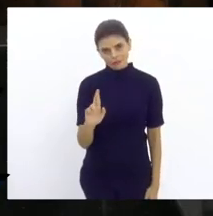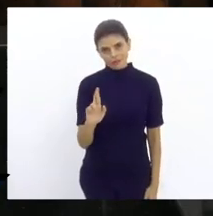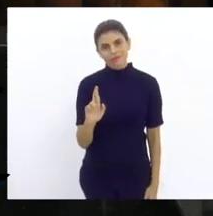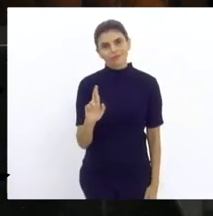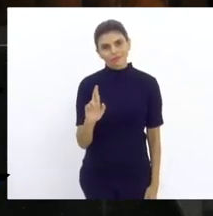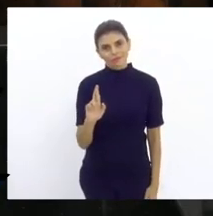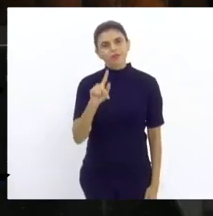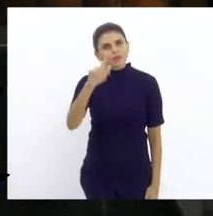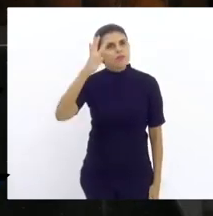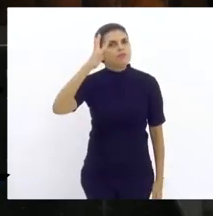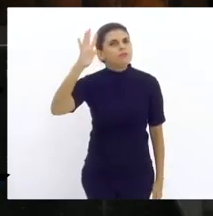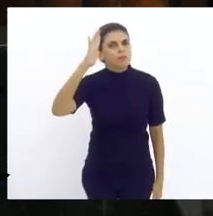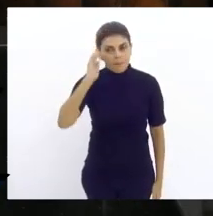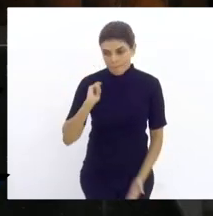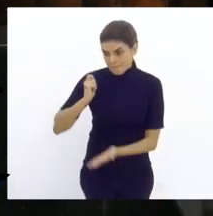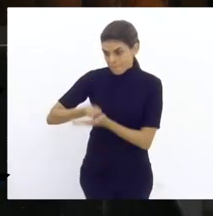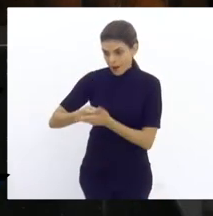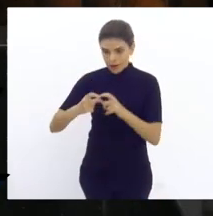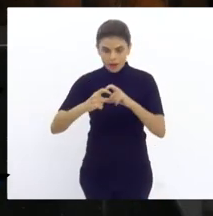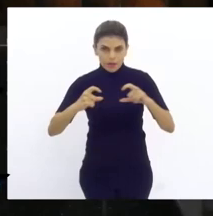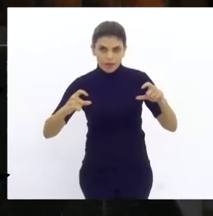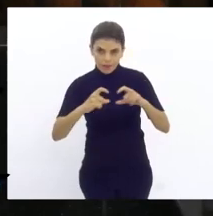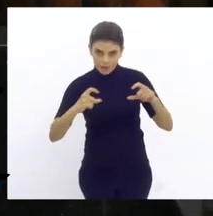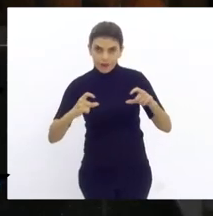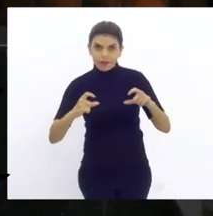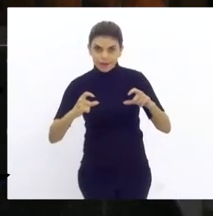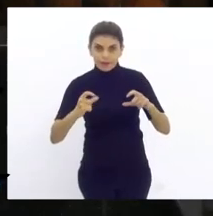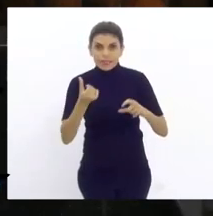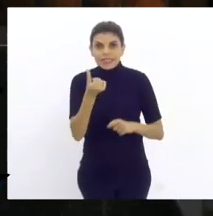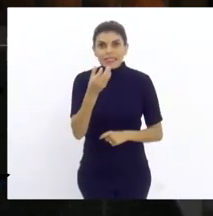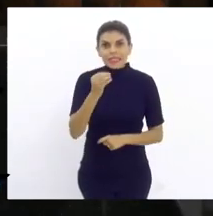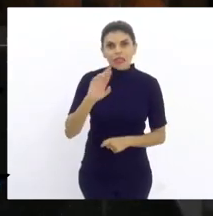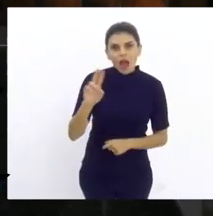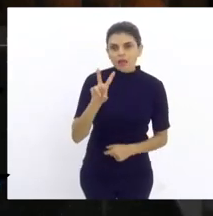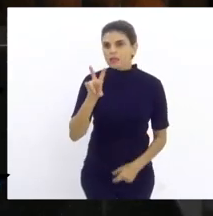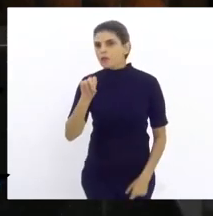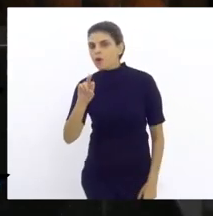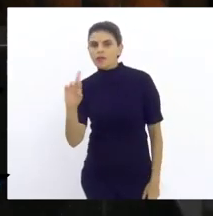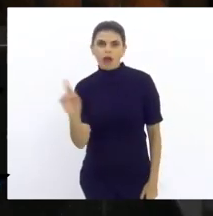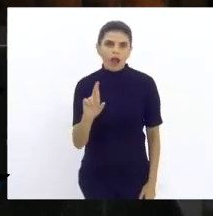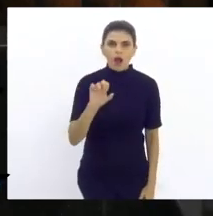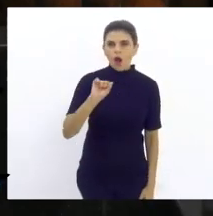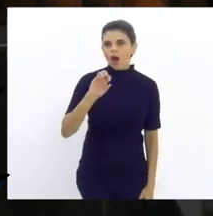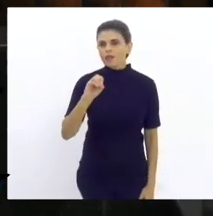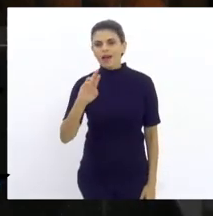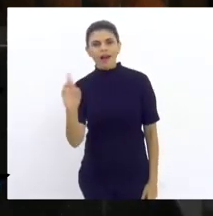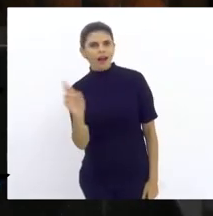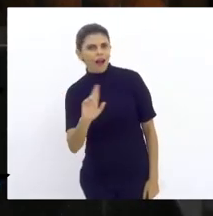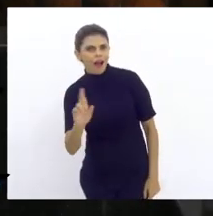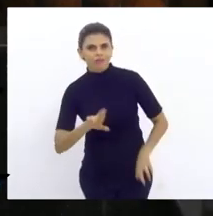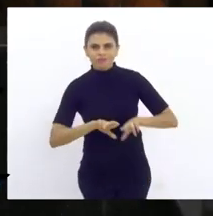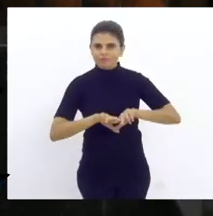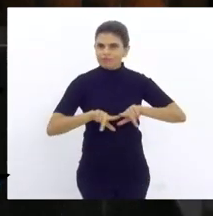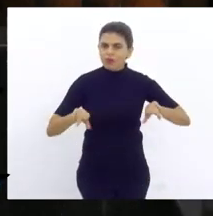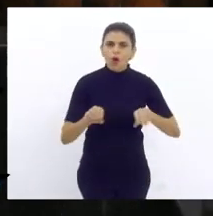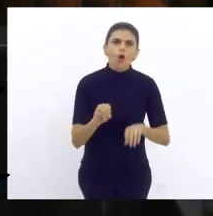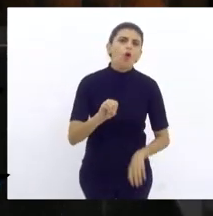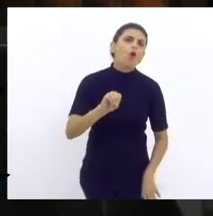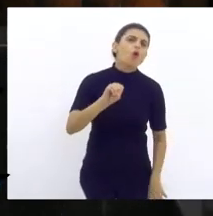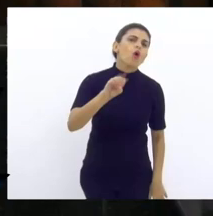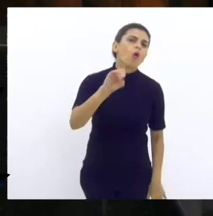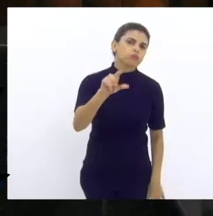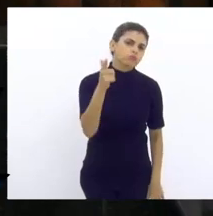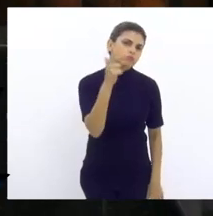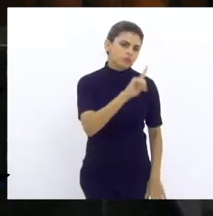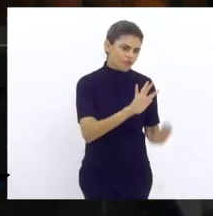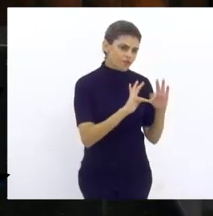Aí você paga o ingresso no valor de 60 reais, 50 reais, 80 reais, como que você vai conseguir